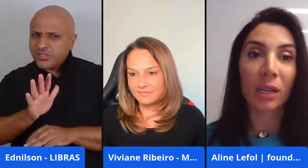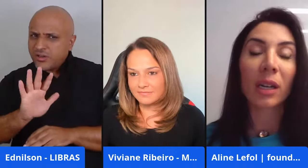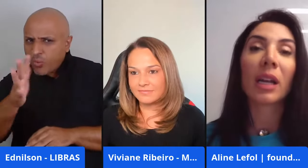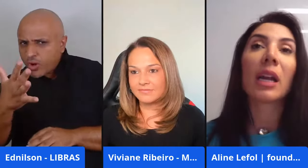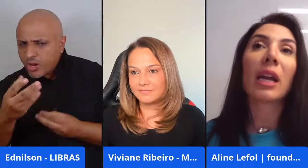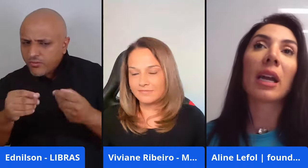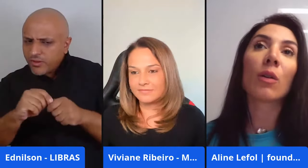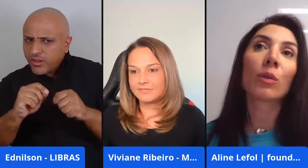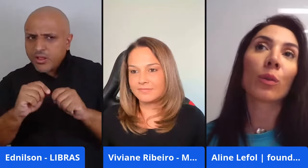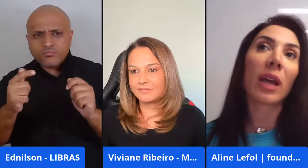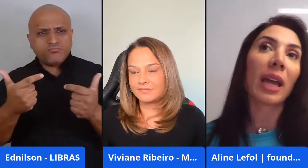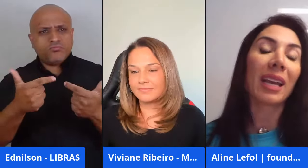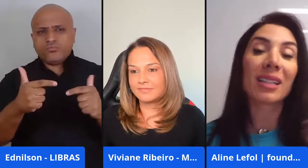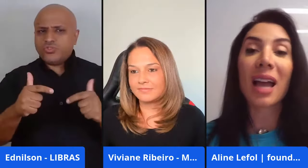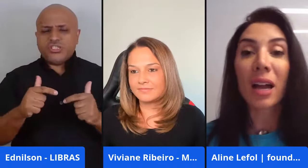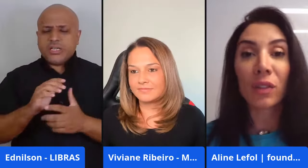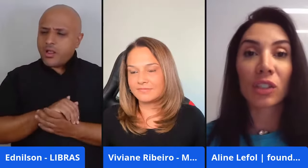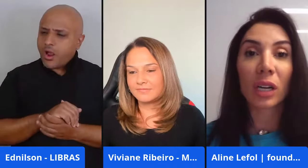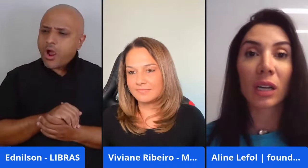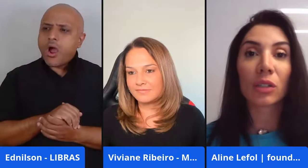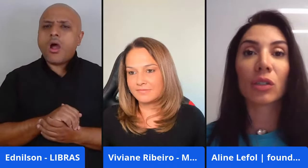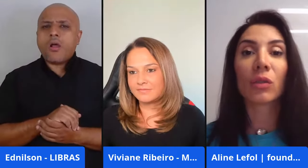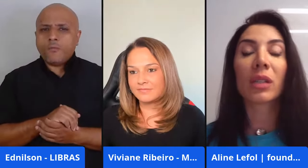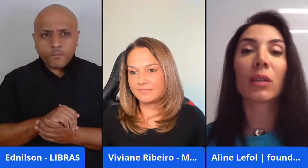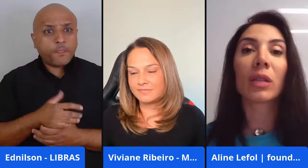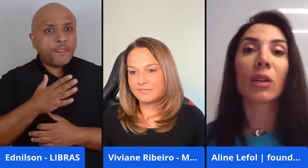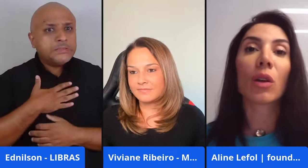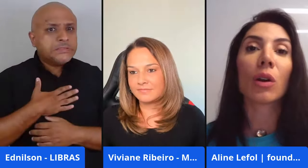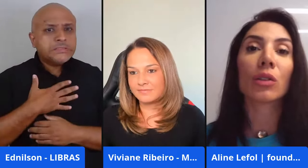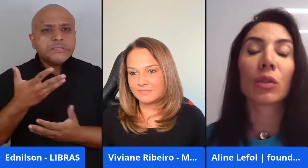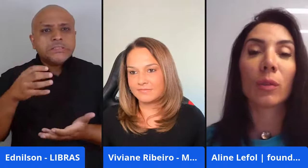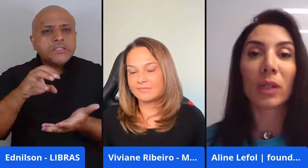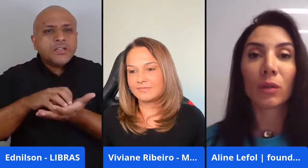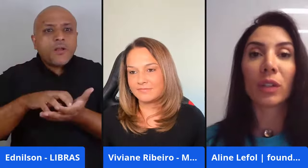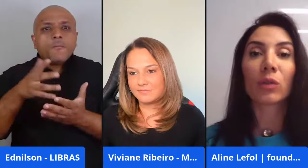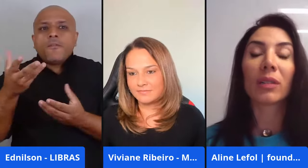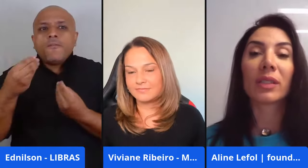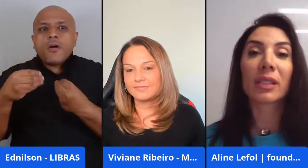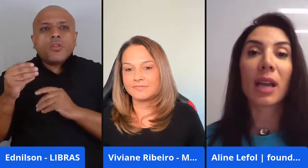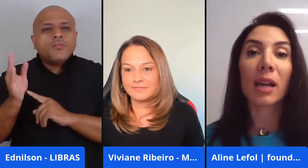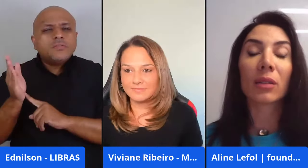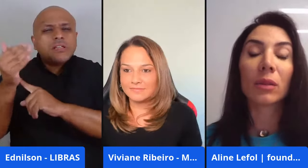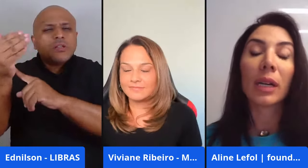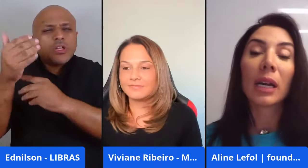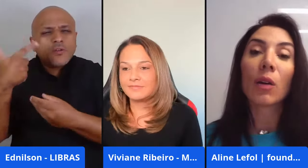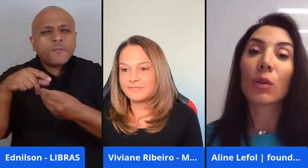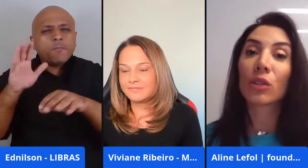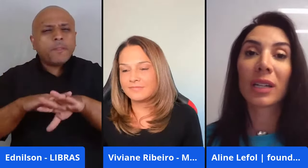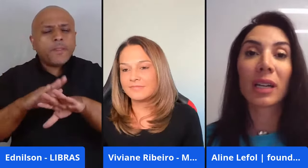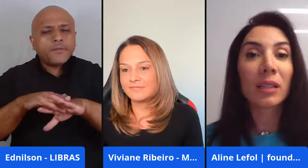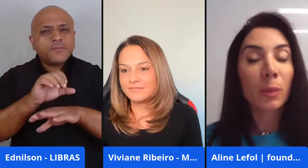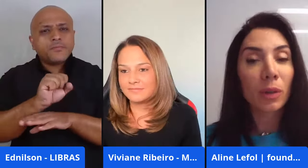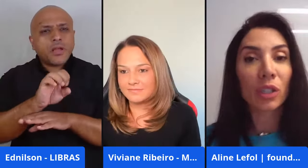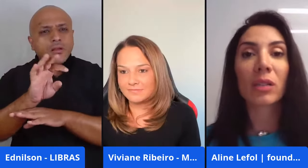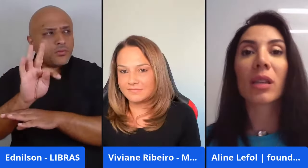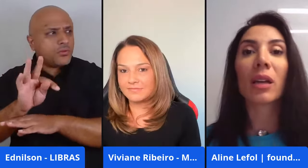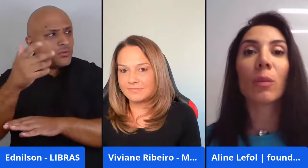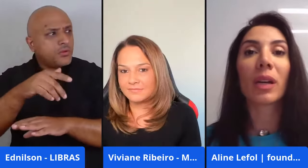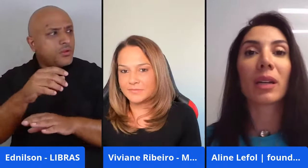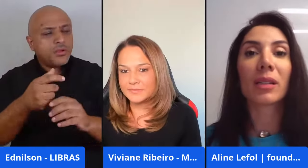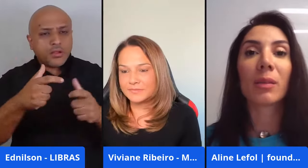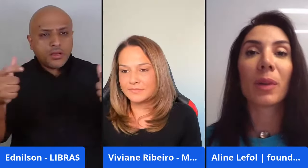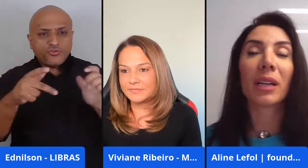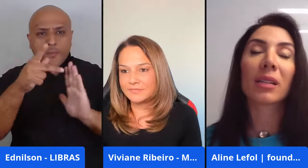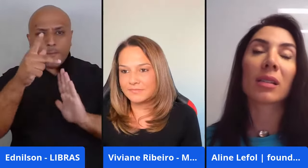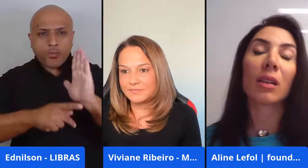existia. Eu estava gerente de um centro tecnológico de manufatura avançado, onde grandes projetos